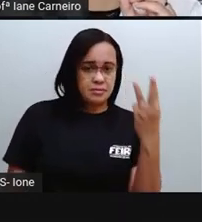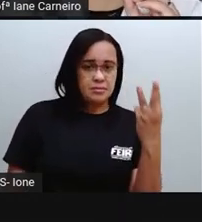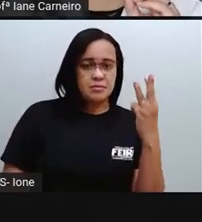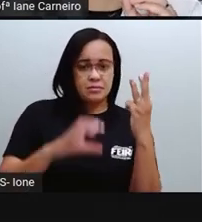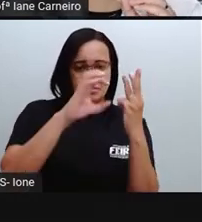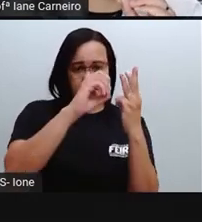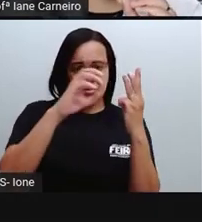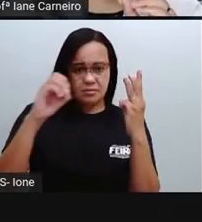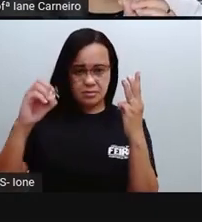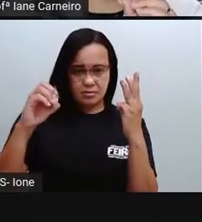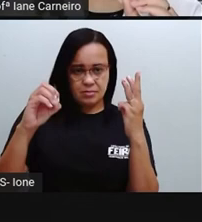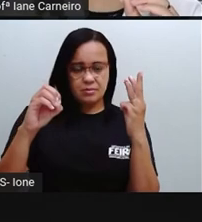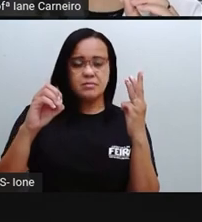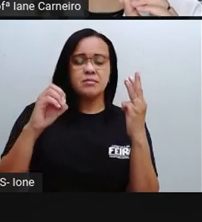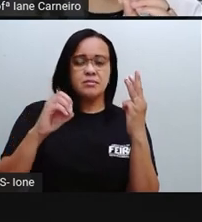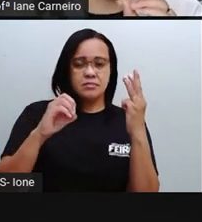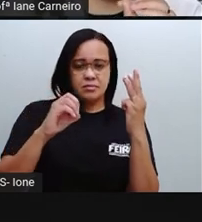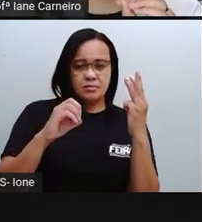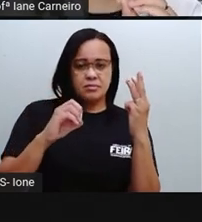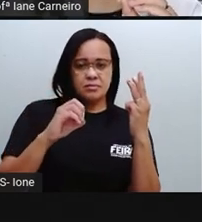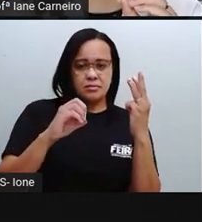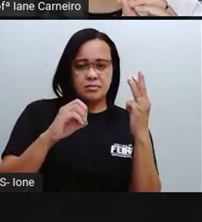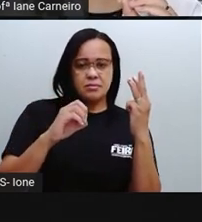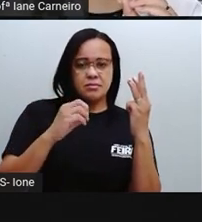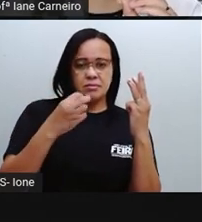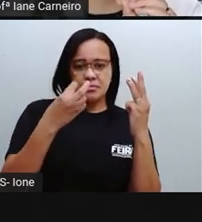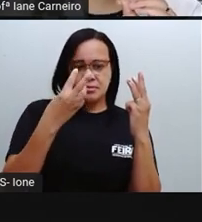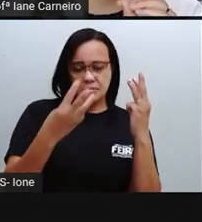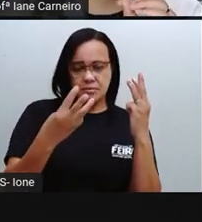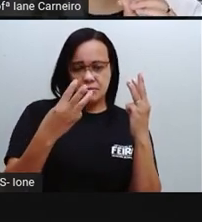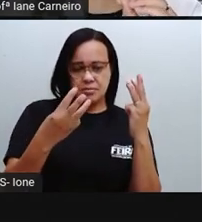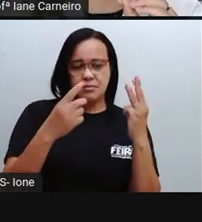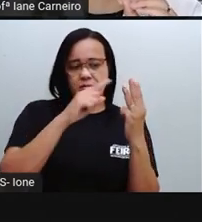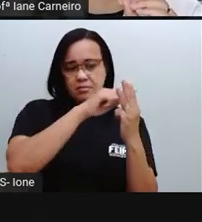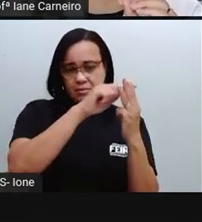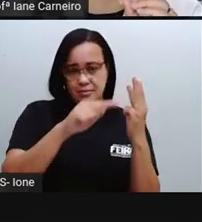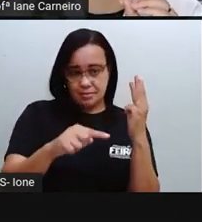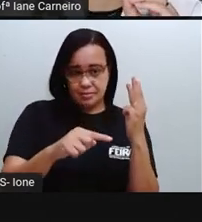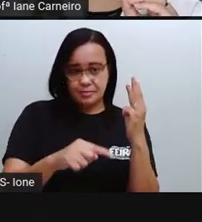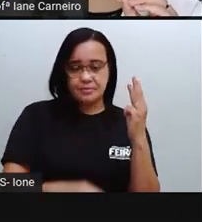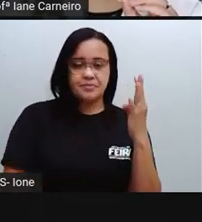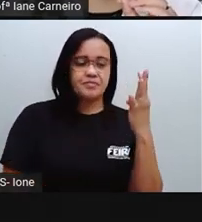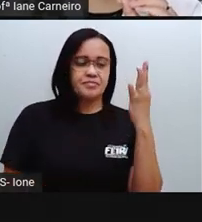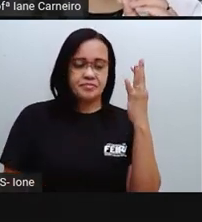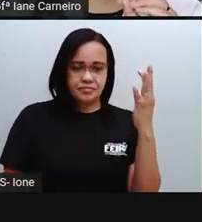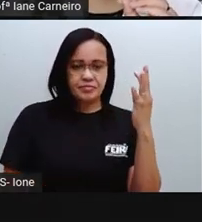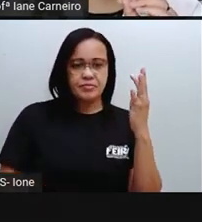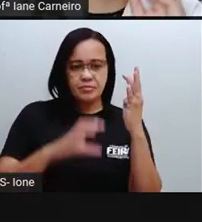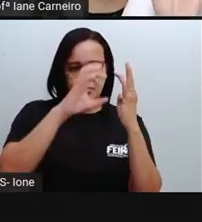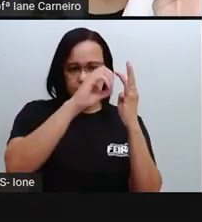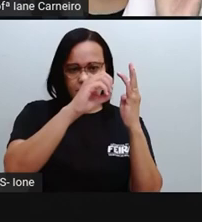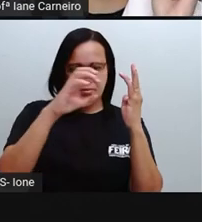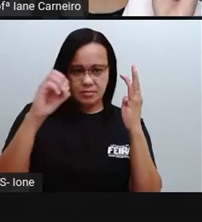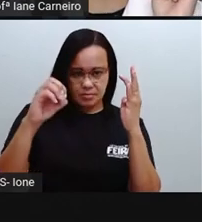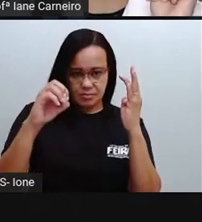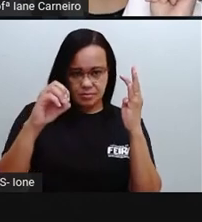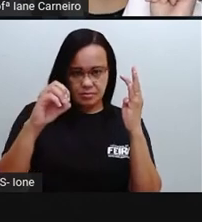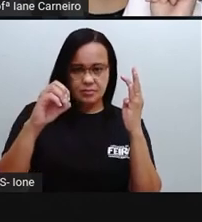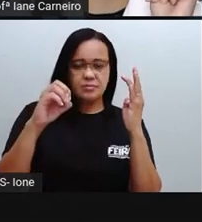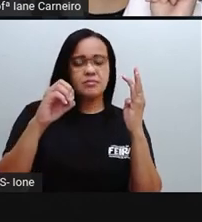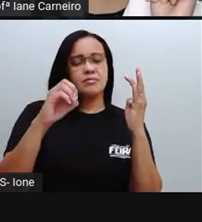mesma coisa. Zero unidades, zero dezenas, e três centenas. No 4, ó, quatro